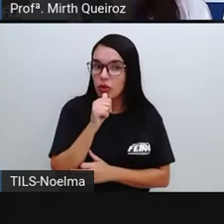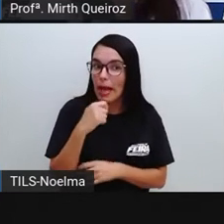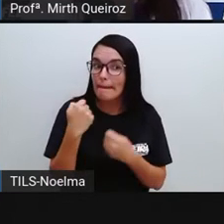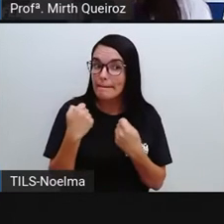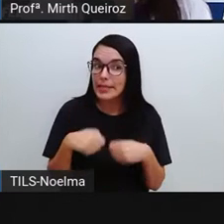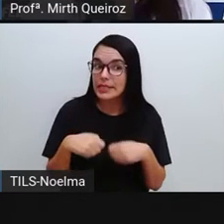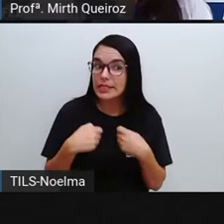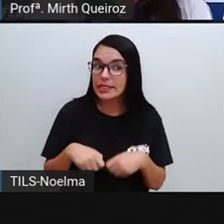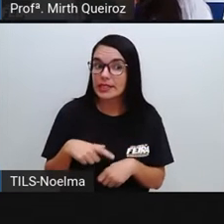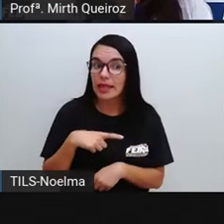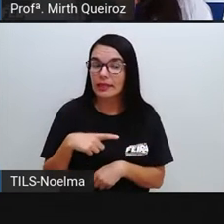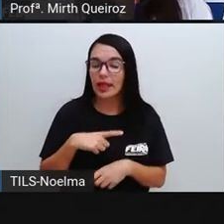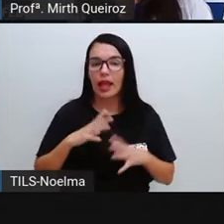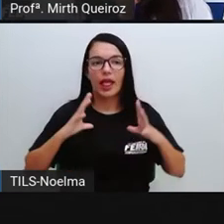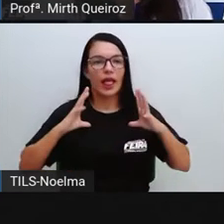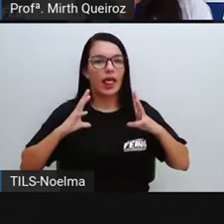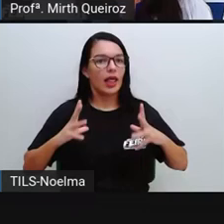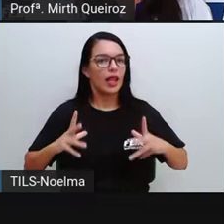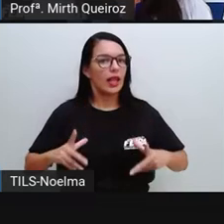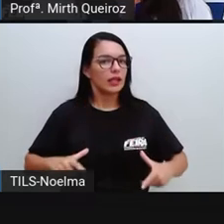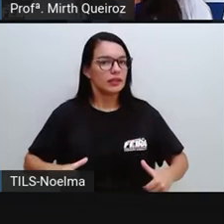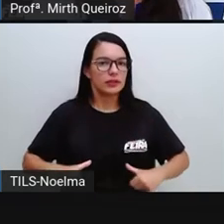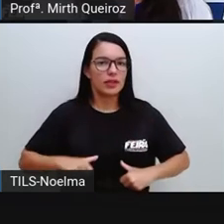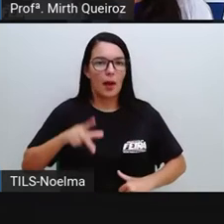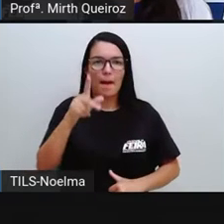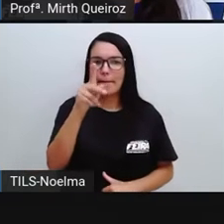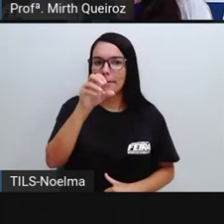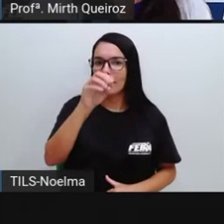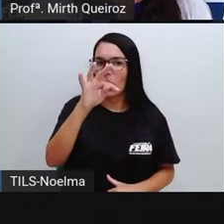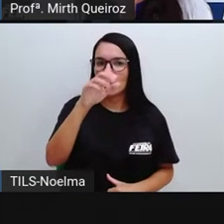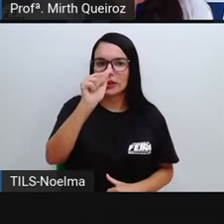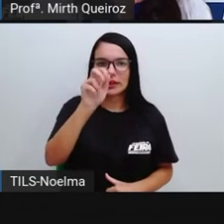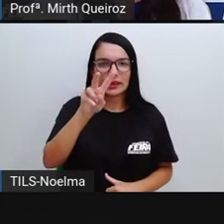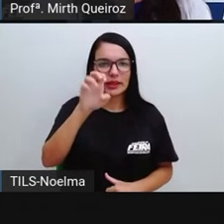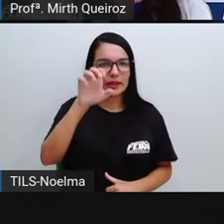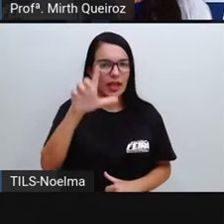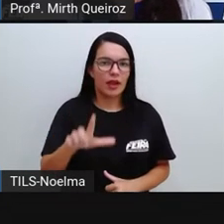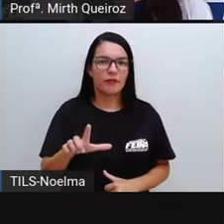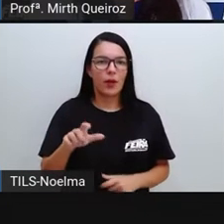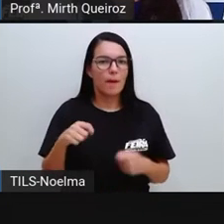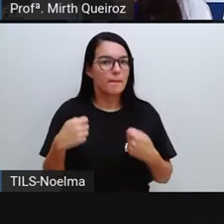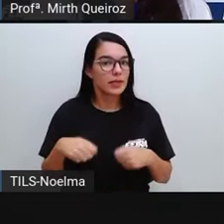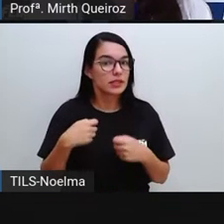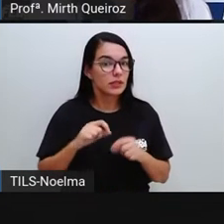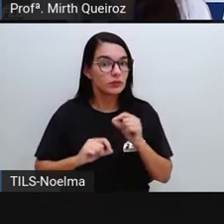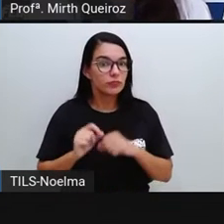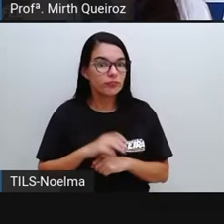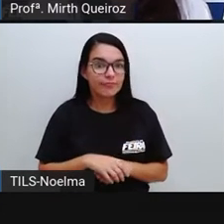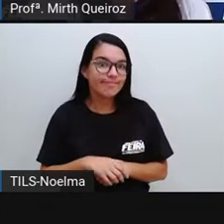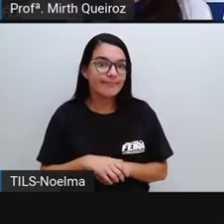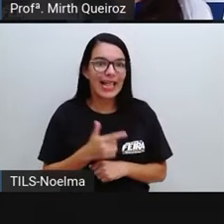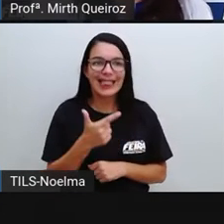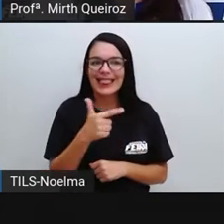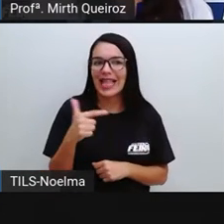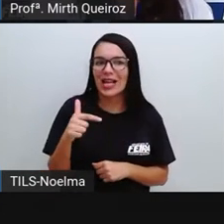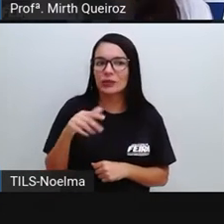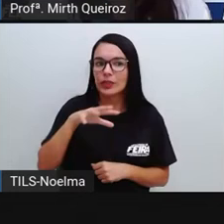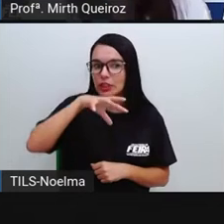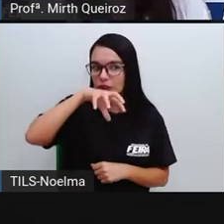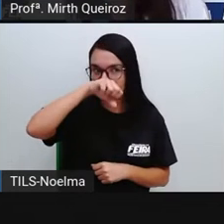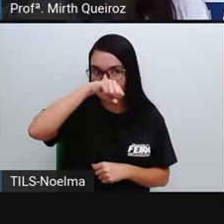potável, né? Nós temos... A gente consome água potável E para isso ela precisa ser inodora e